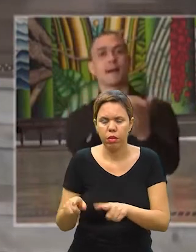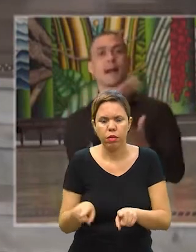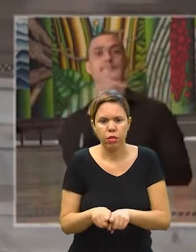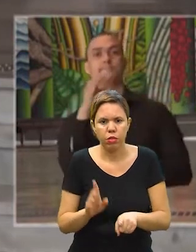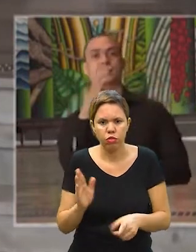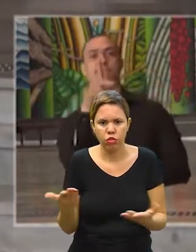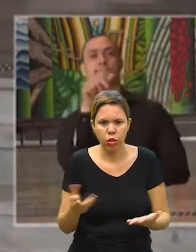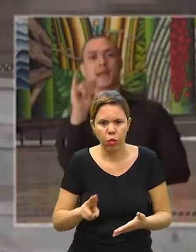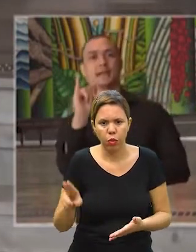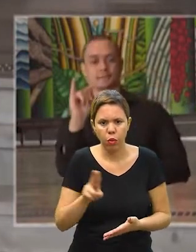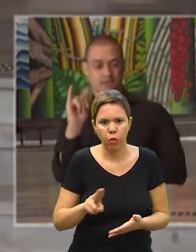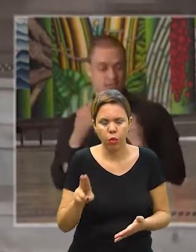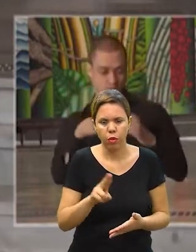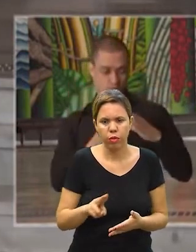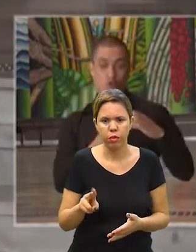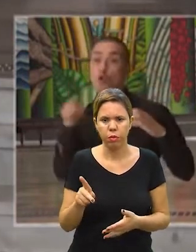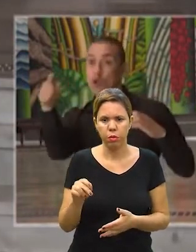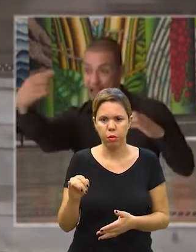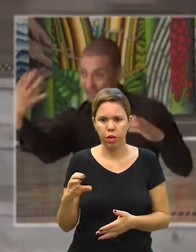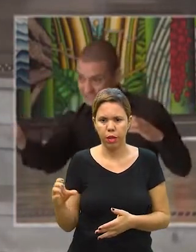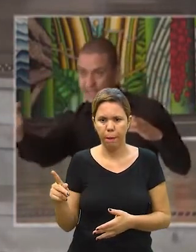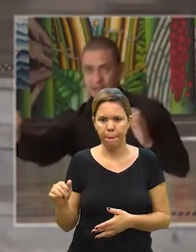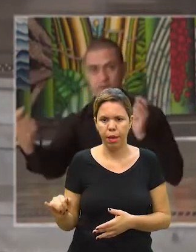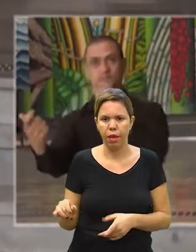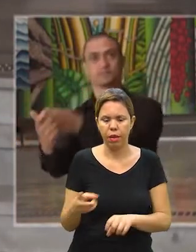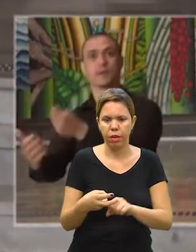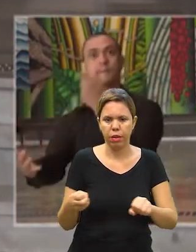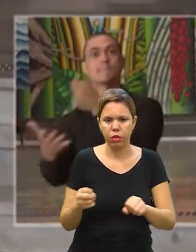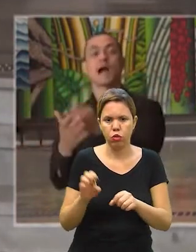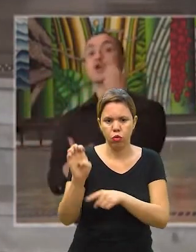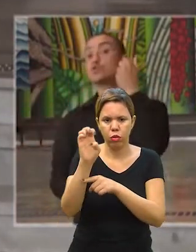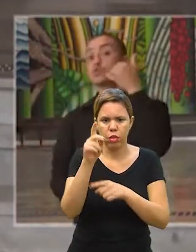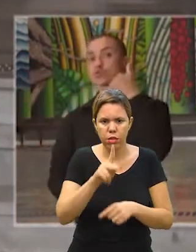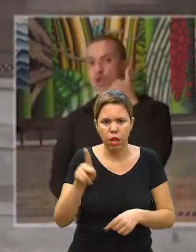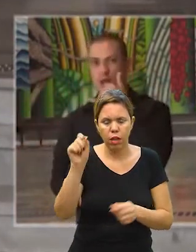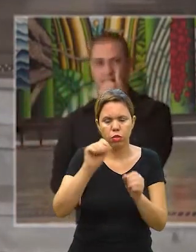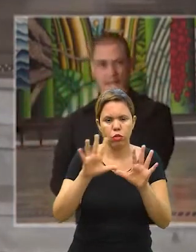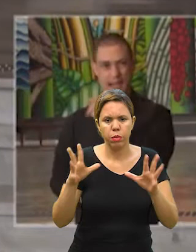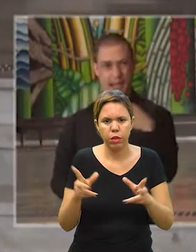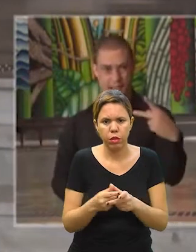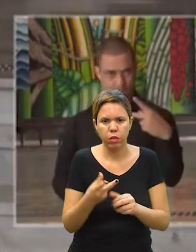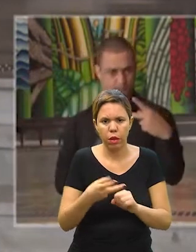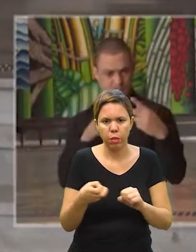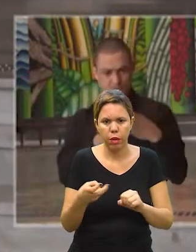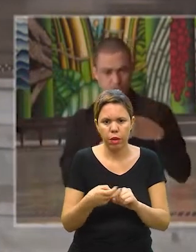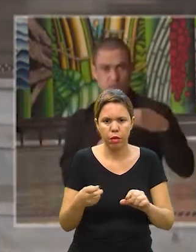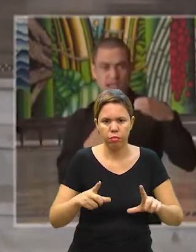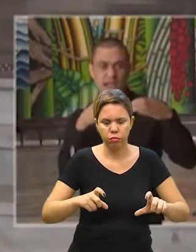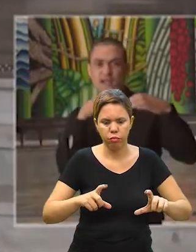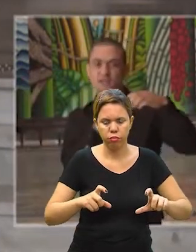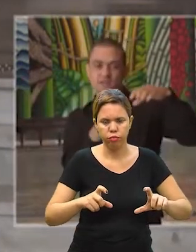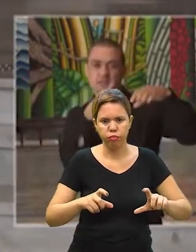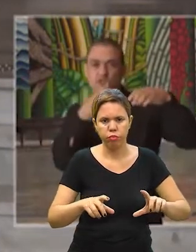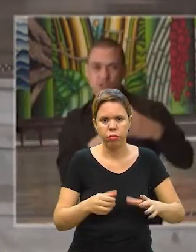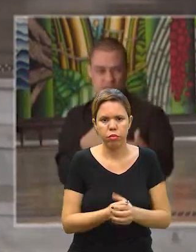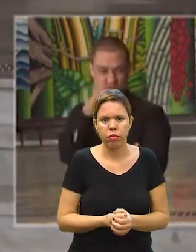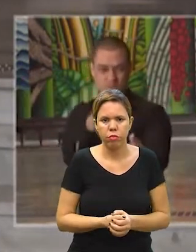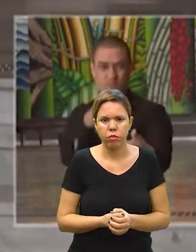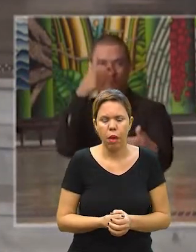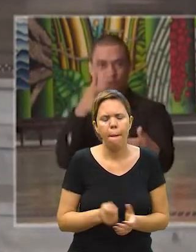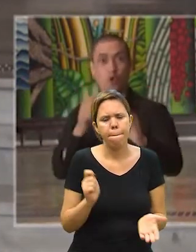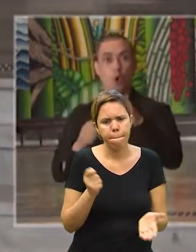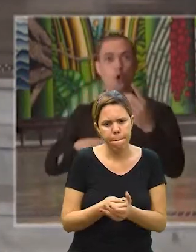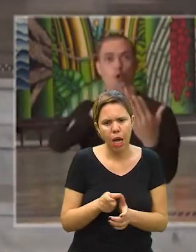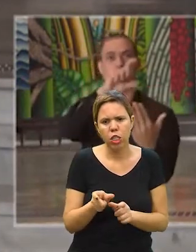credenciados já para uso do PicPay em todo o estado, pode ser utilizado com aplicativo mesmo, com QR Code, pode ser pago nas